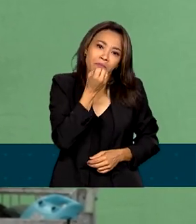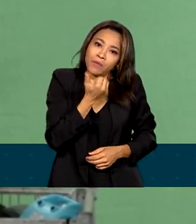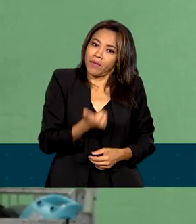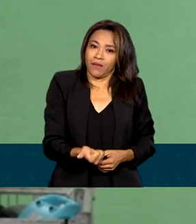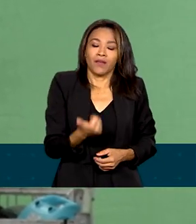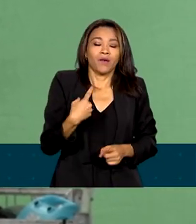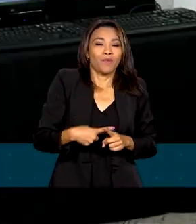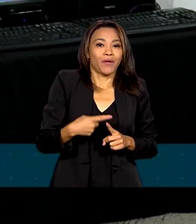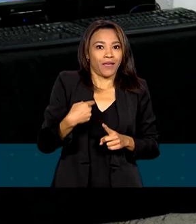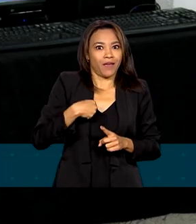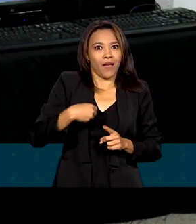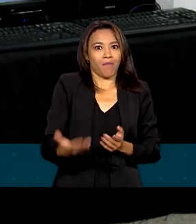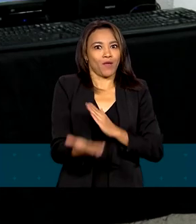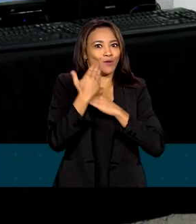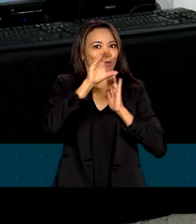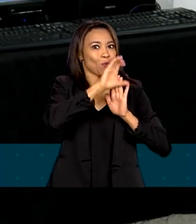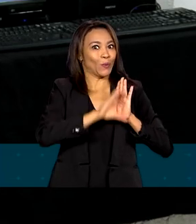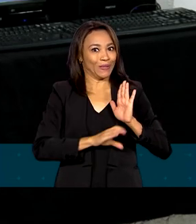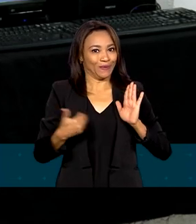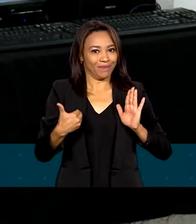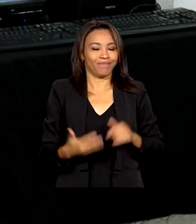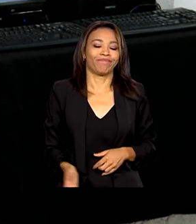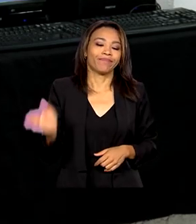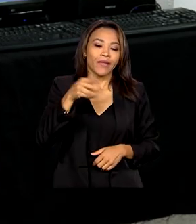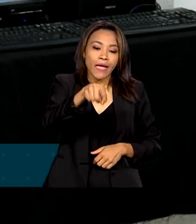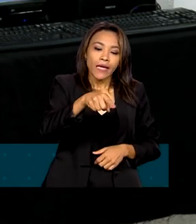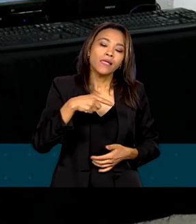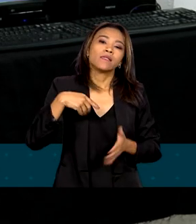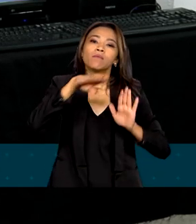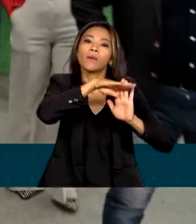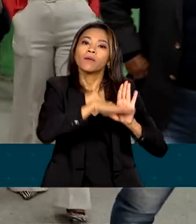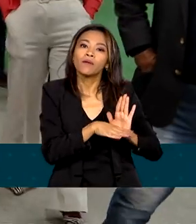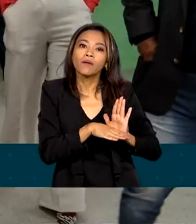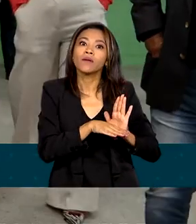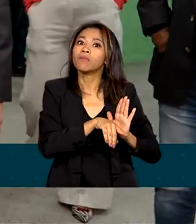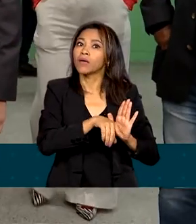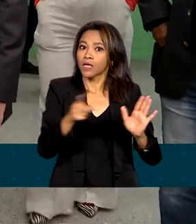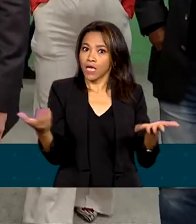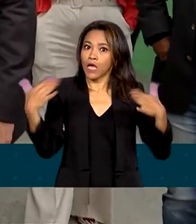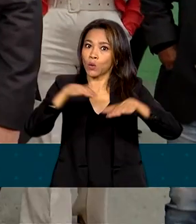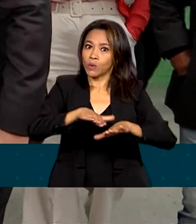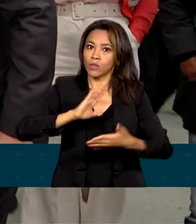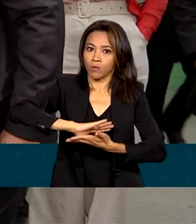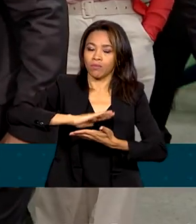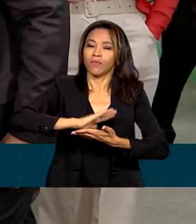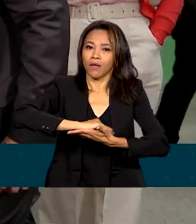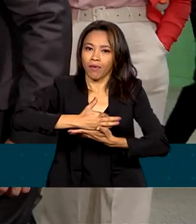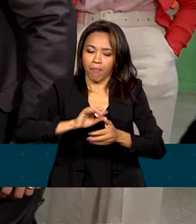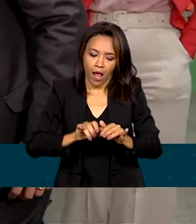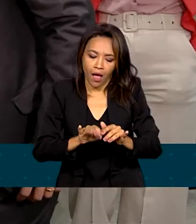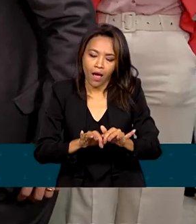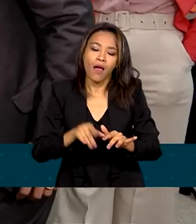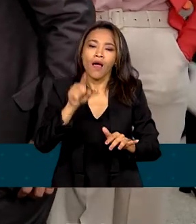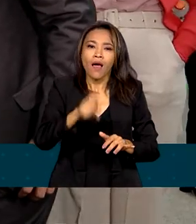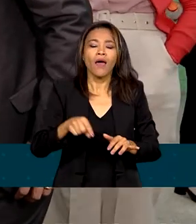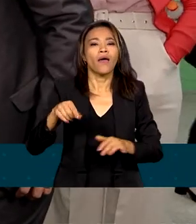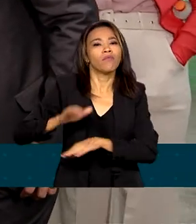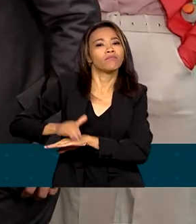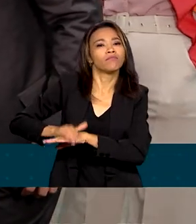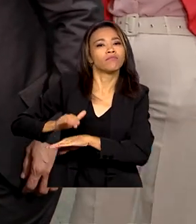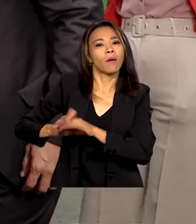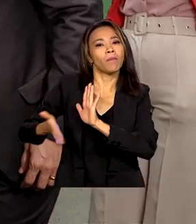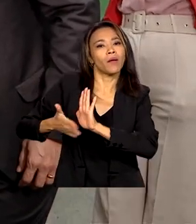pelo meu currículo. O programa Computadores para Inclusão é uma ação do governo federal executada pelo